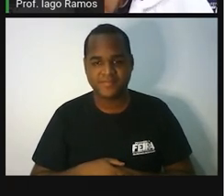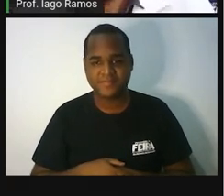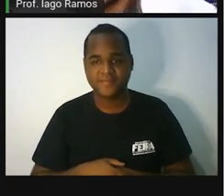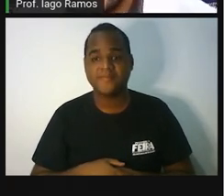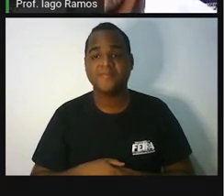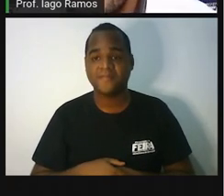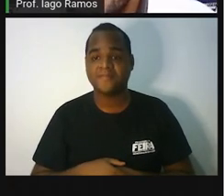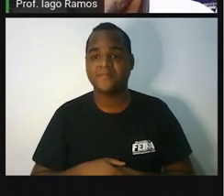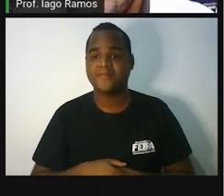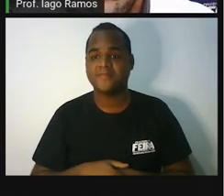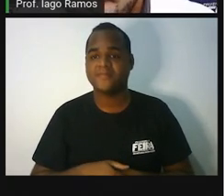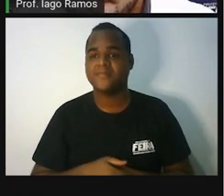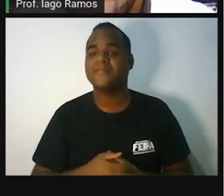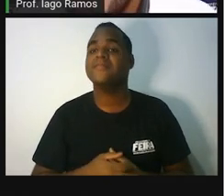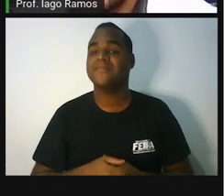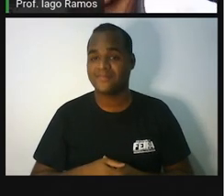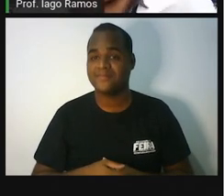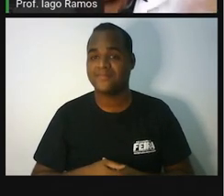Voltando aqui.